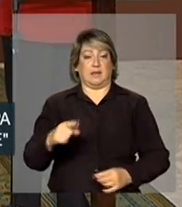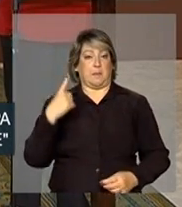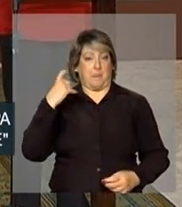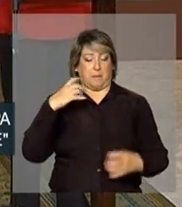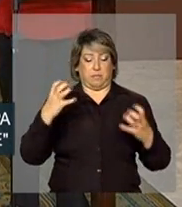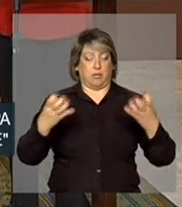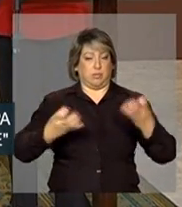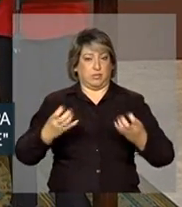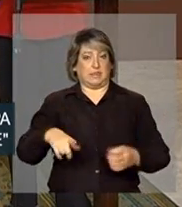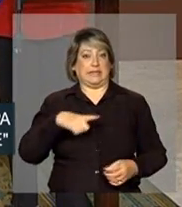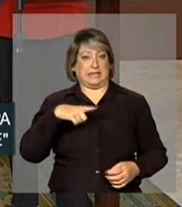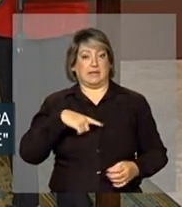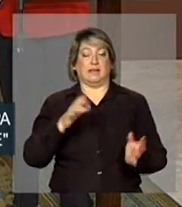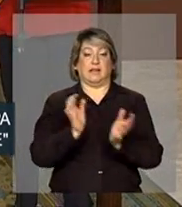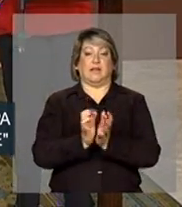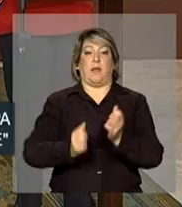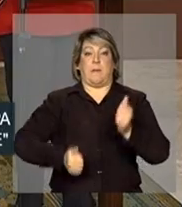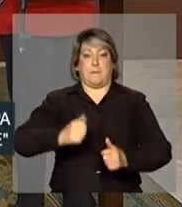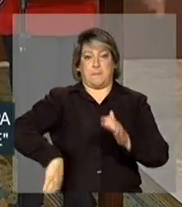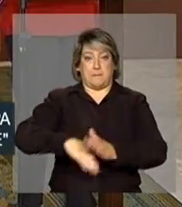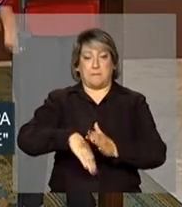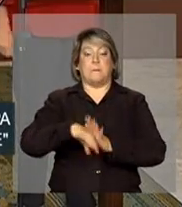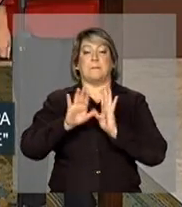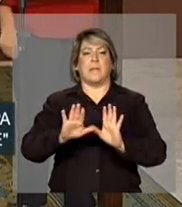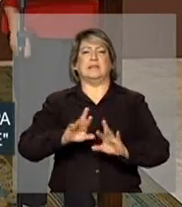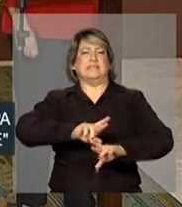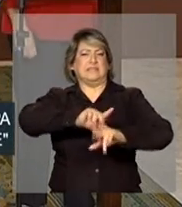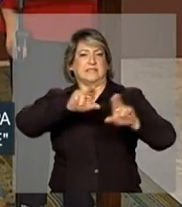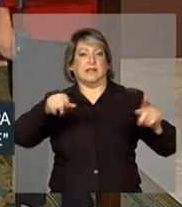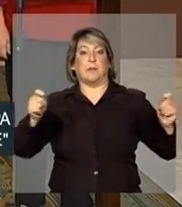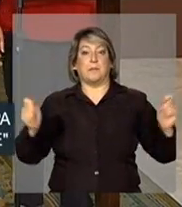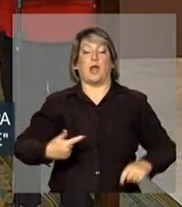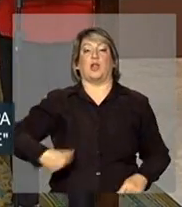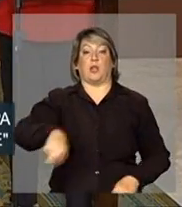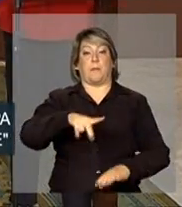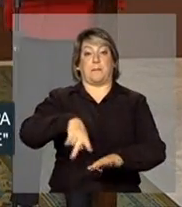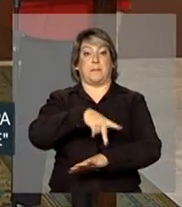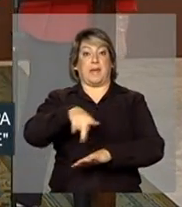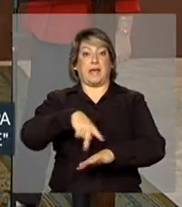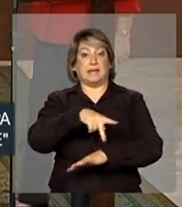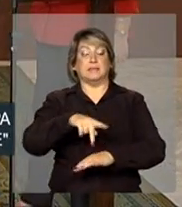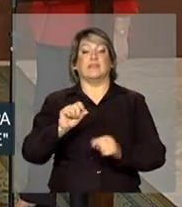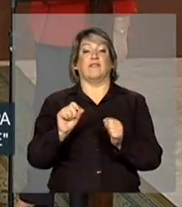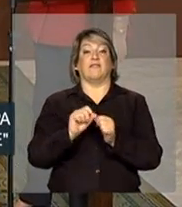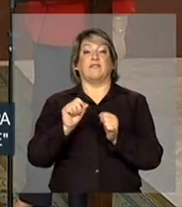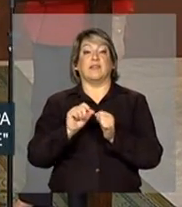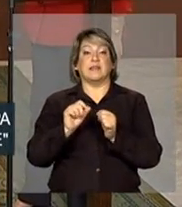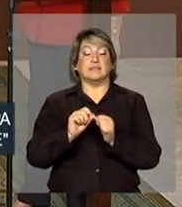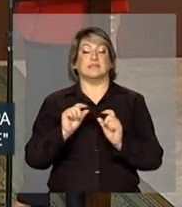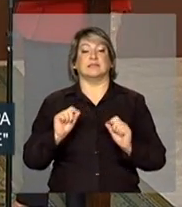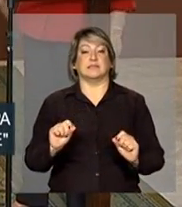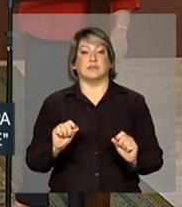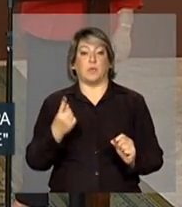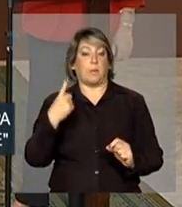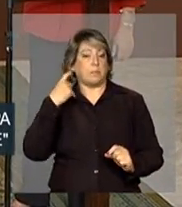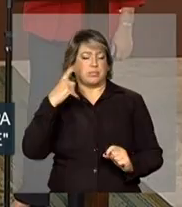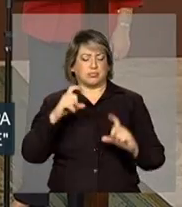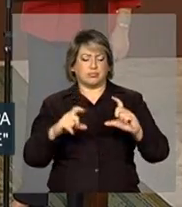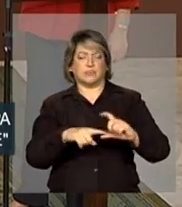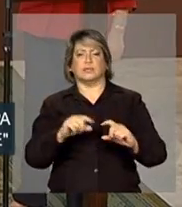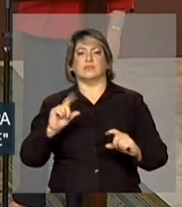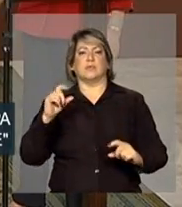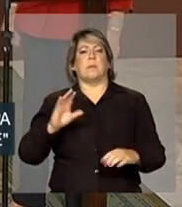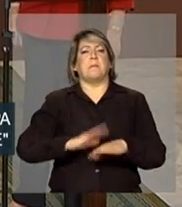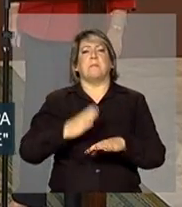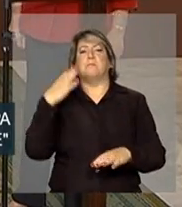parte, não só do futebol, mas da imensa capacidade do nosso país de fazer um instrumento muito